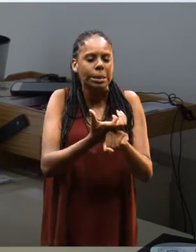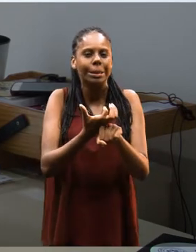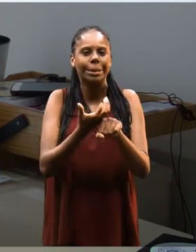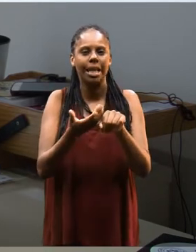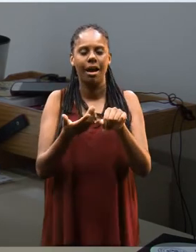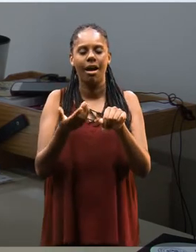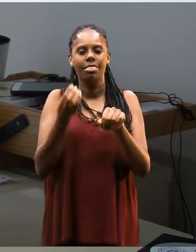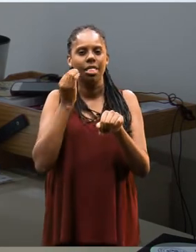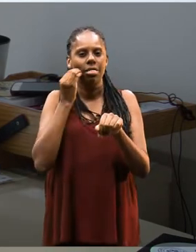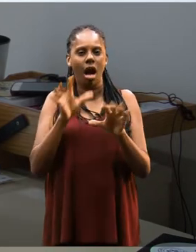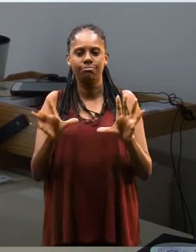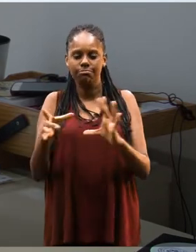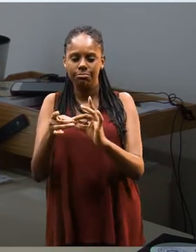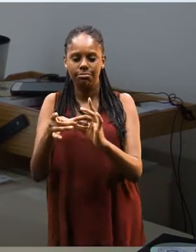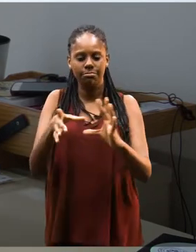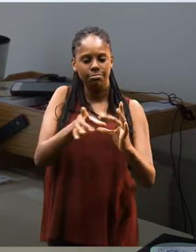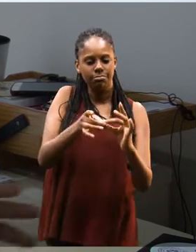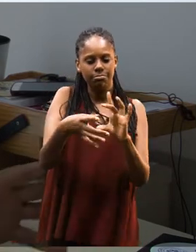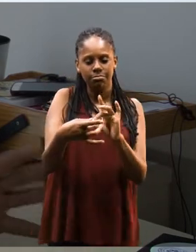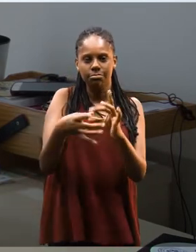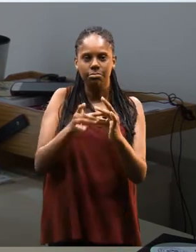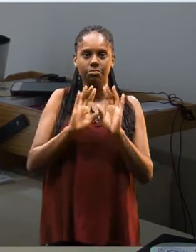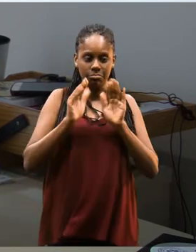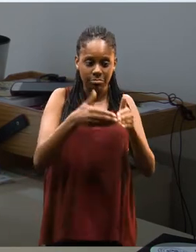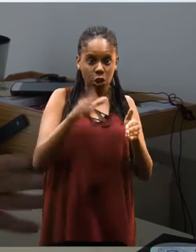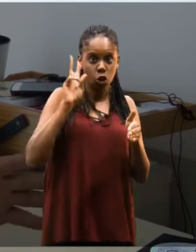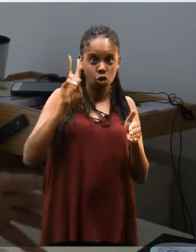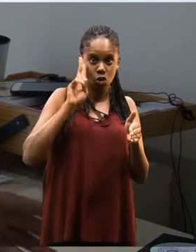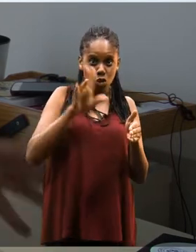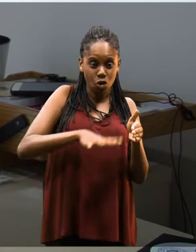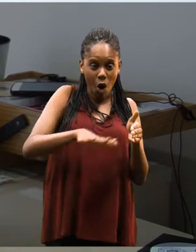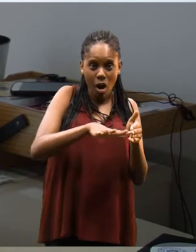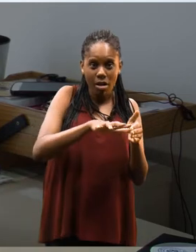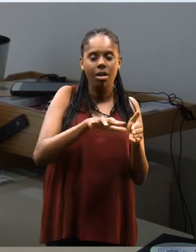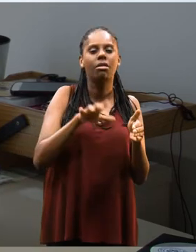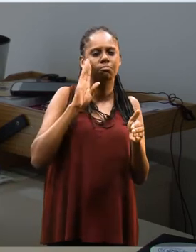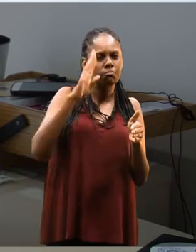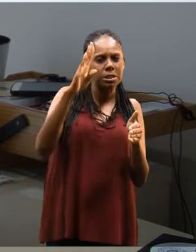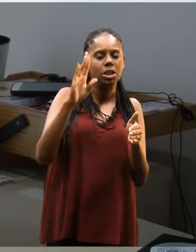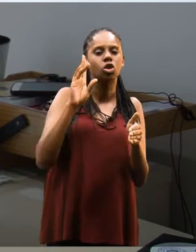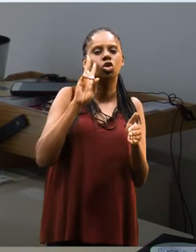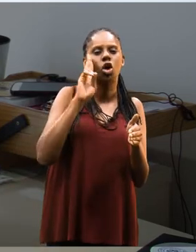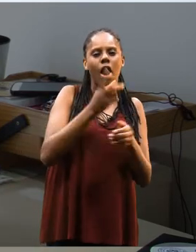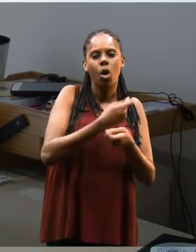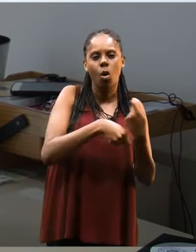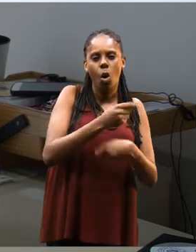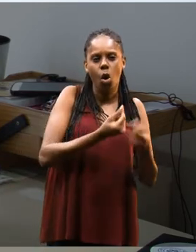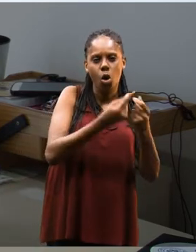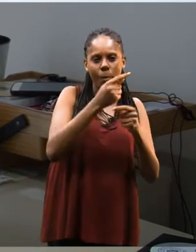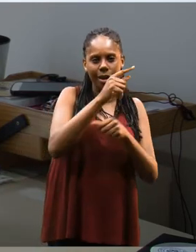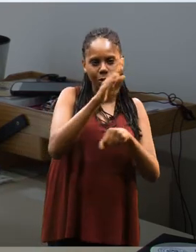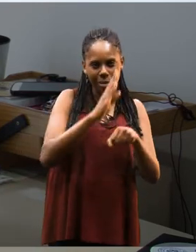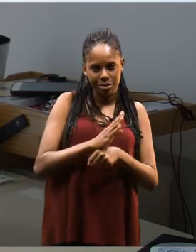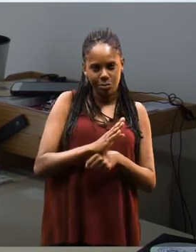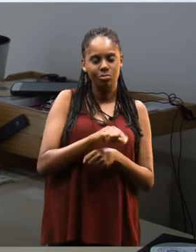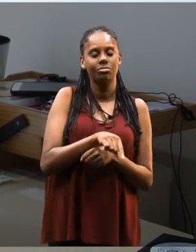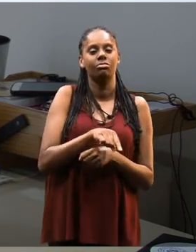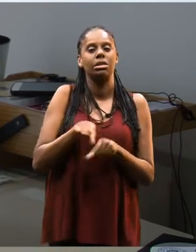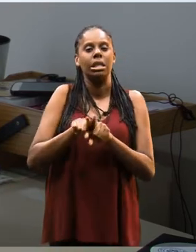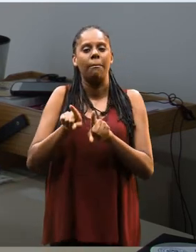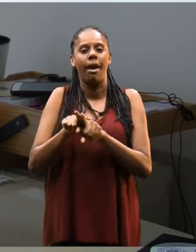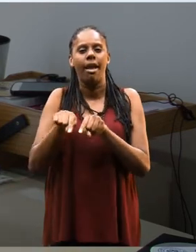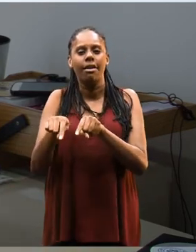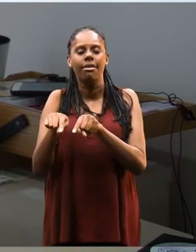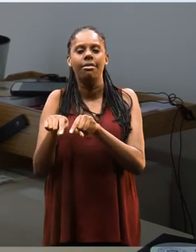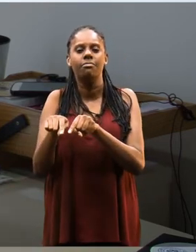disciplinas bem equilibrado, com ênfase que se distribui a área de história, principalmente a área de história econômica do nosso país,